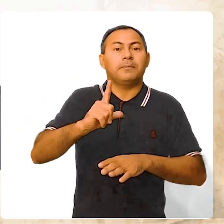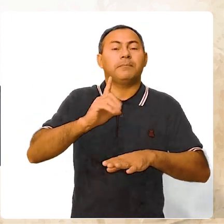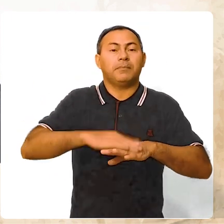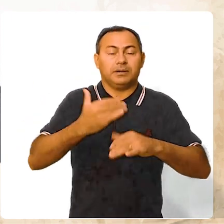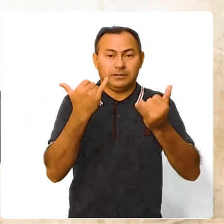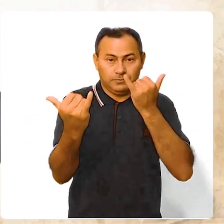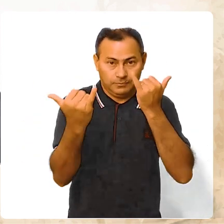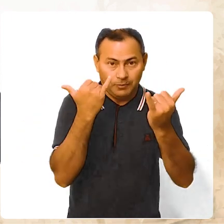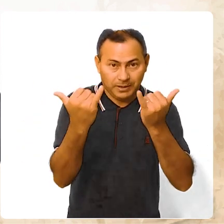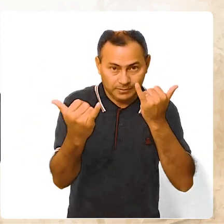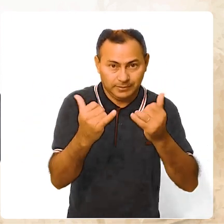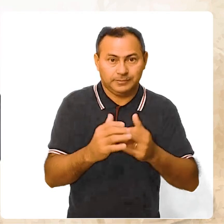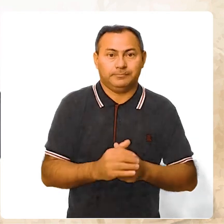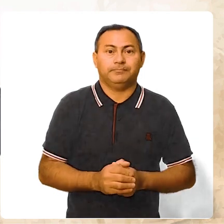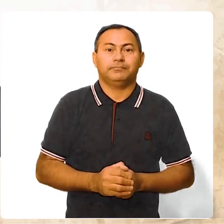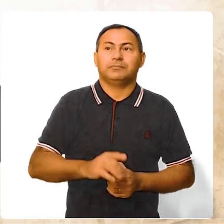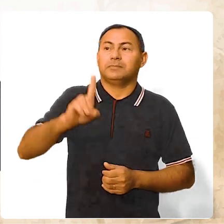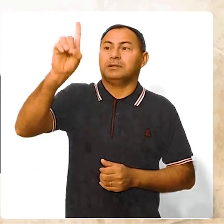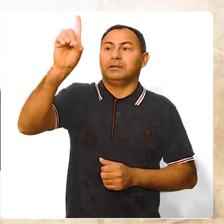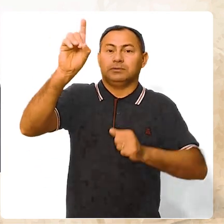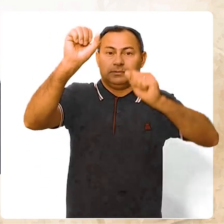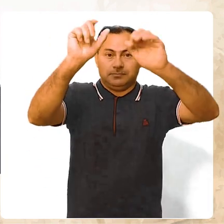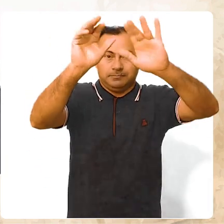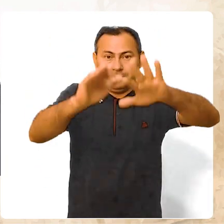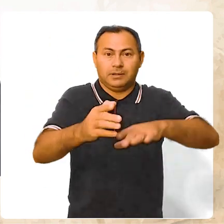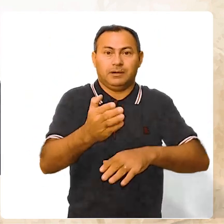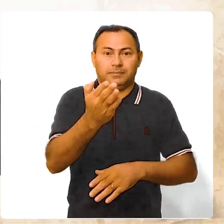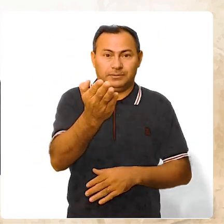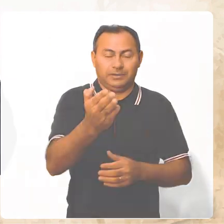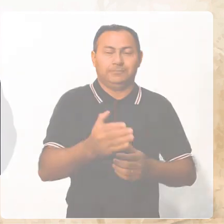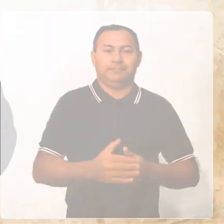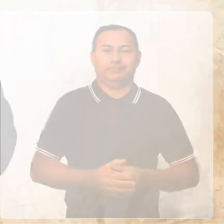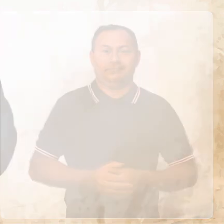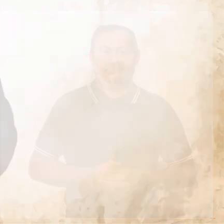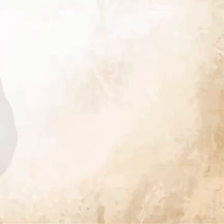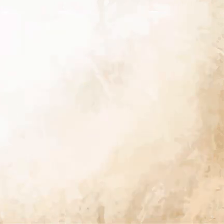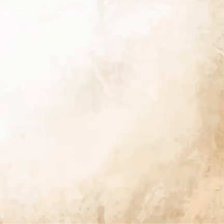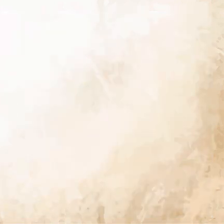mais informações. Que Deus te abençoe.